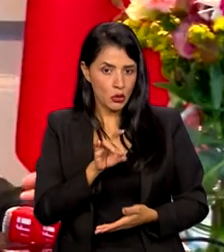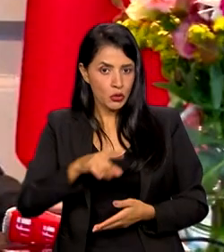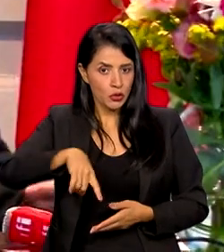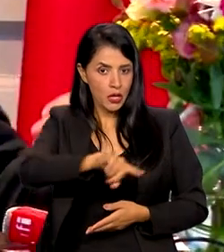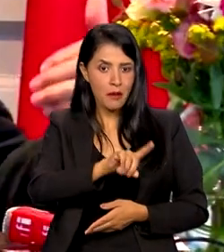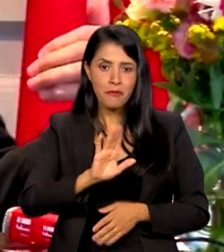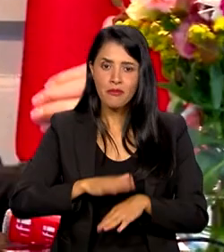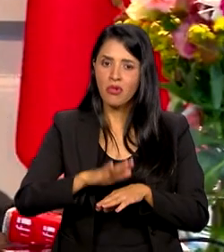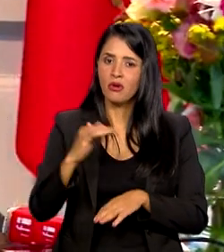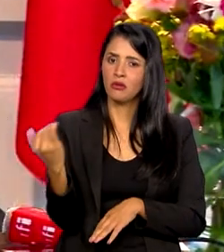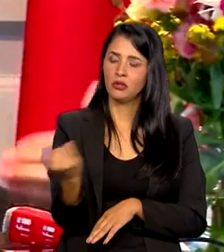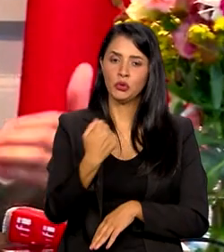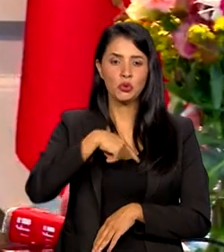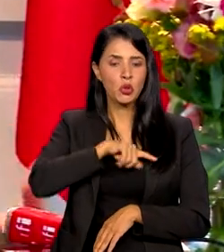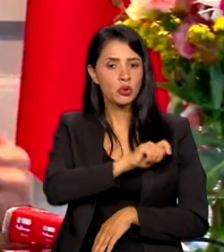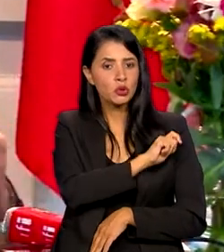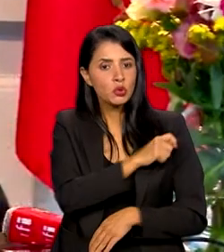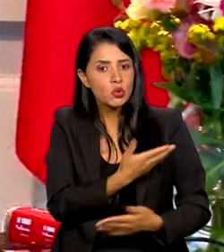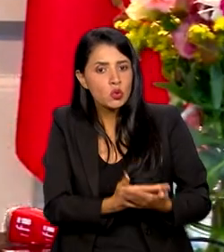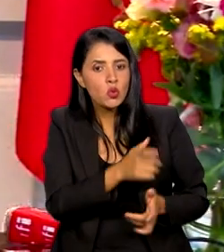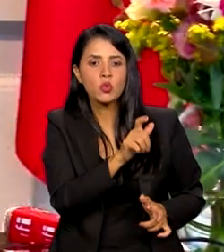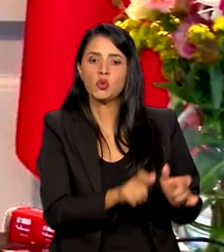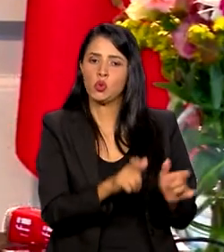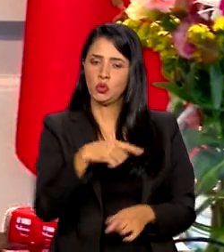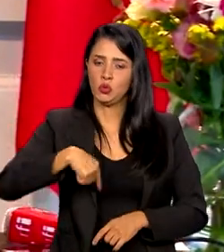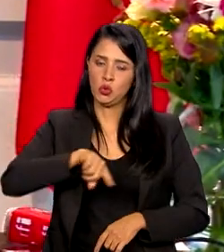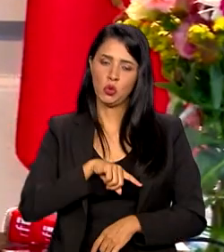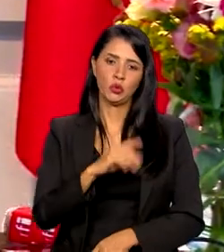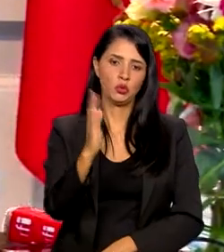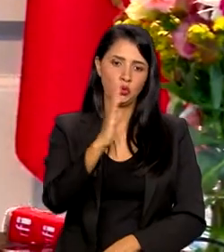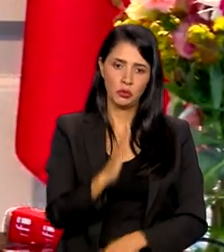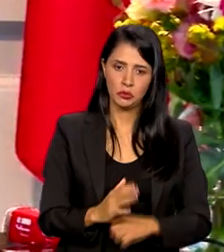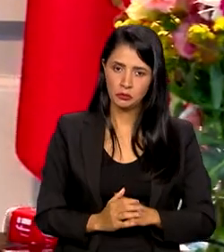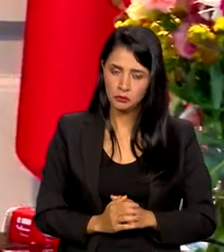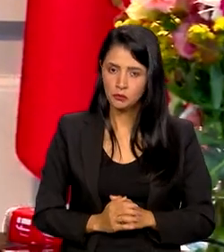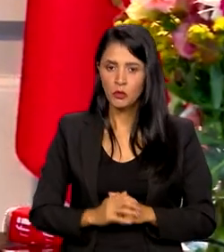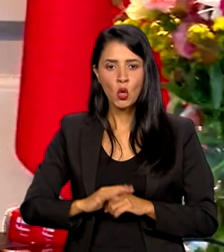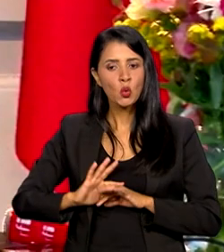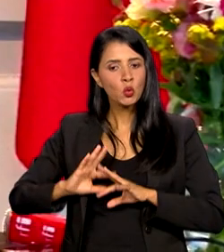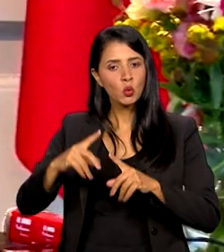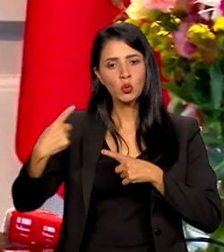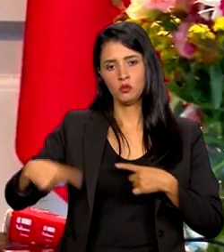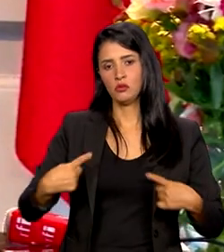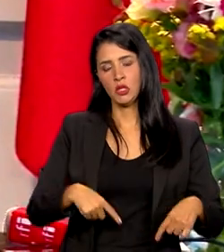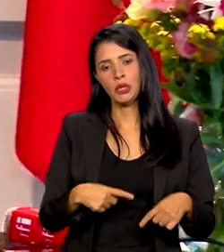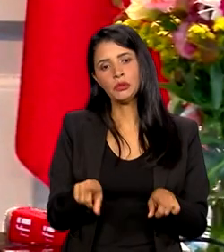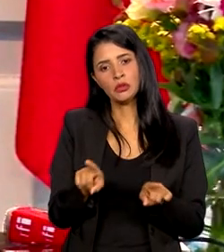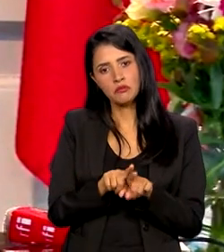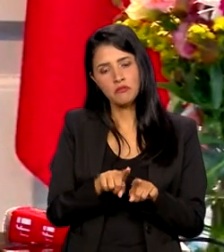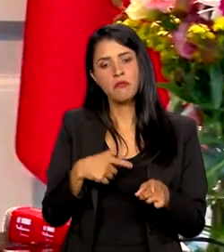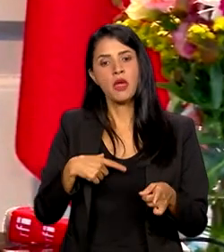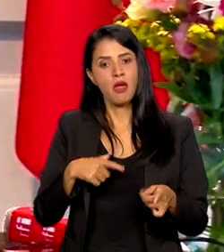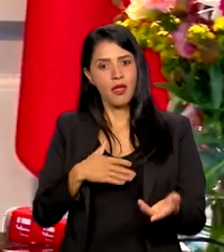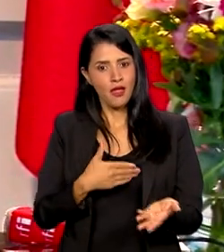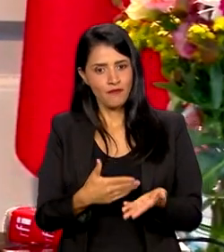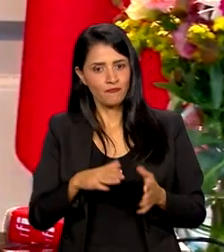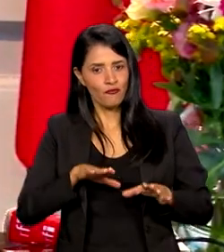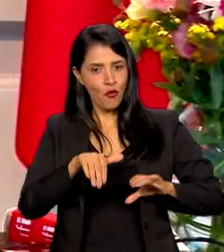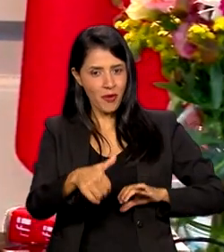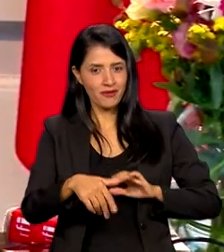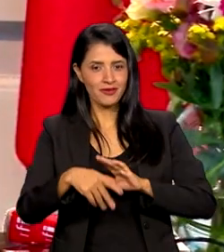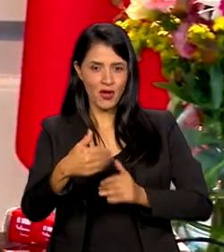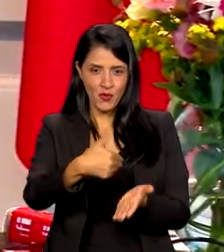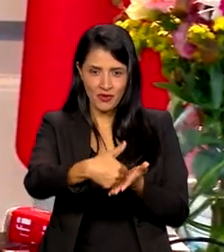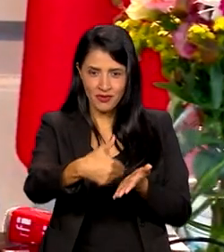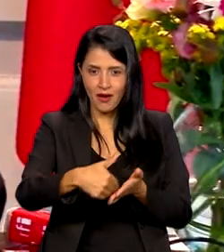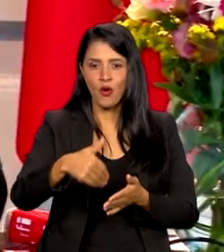que é mais importante, que são nossos alunos e estudantes no nosso país. Então, todo o debate, como, por exemplo, também a formação inicial de professores. Não